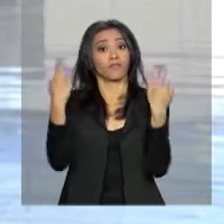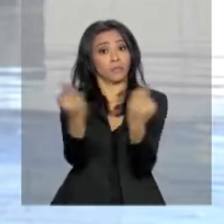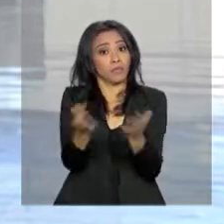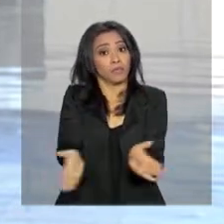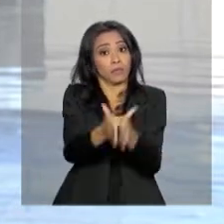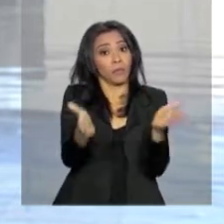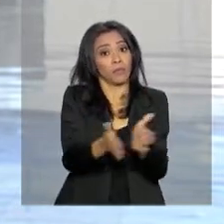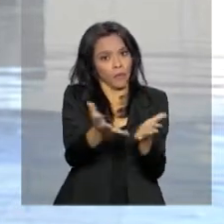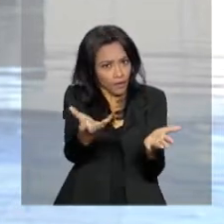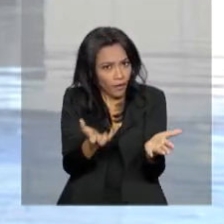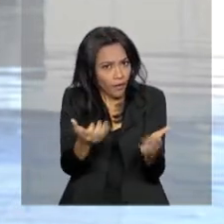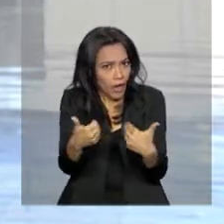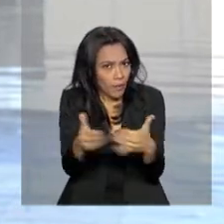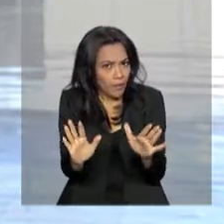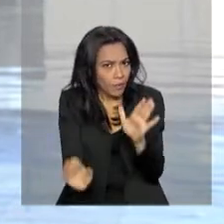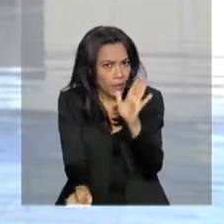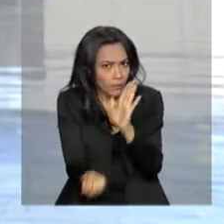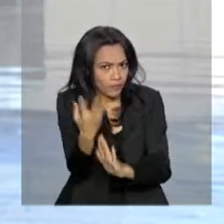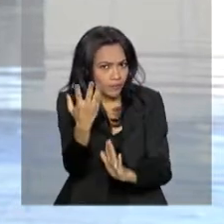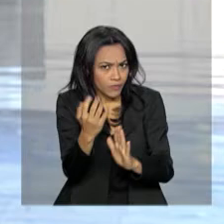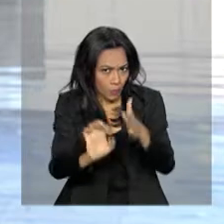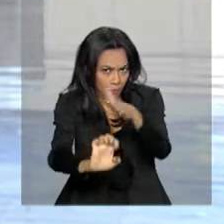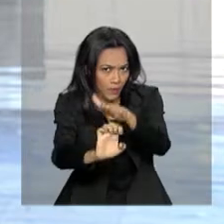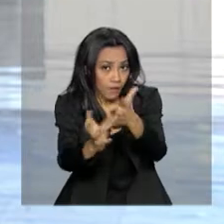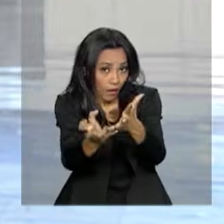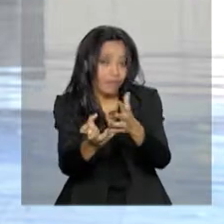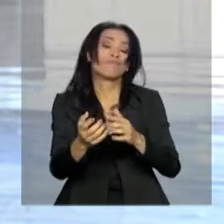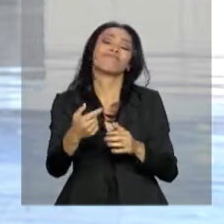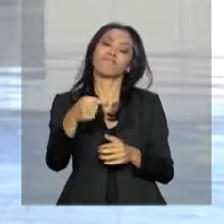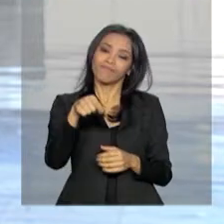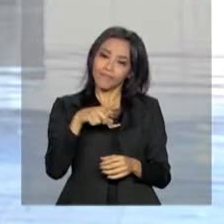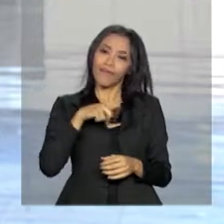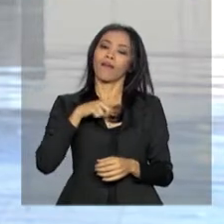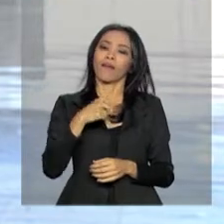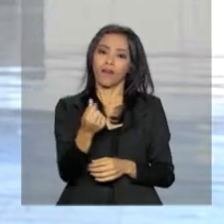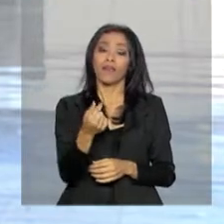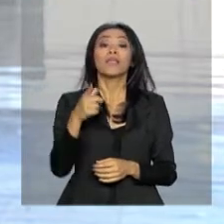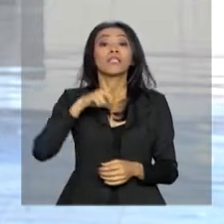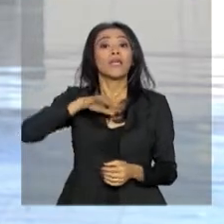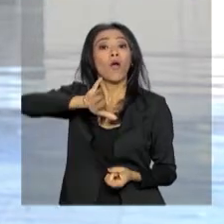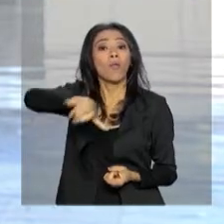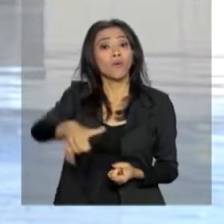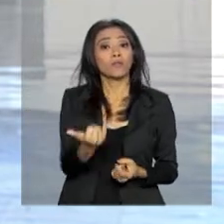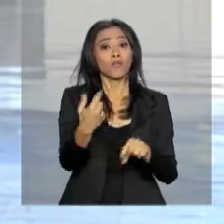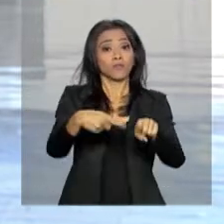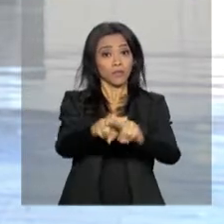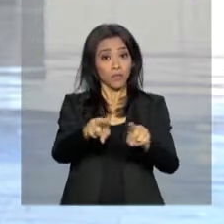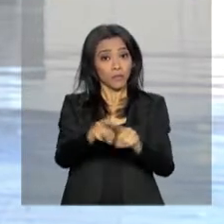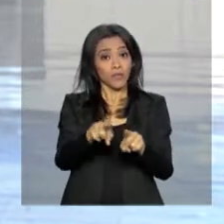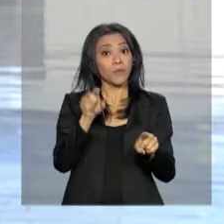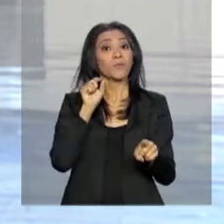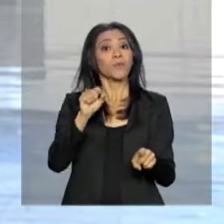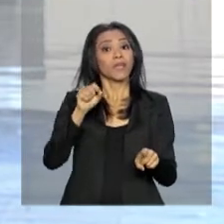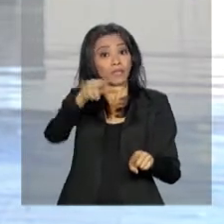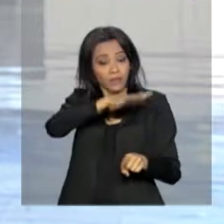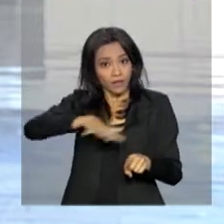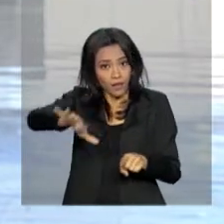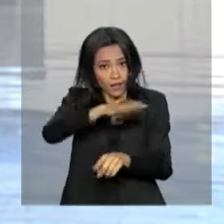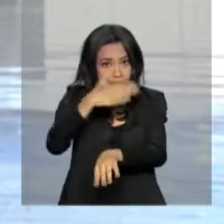querem abrir o próprio negócio. Além dos recursos, há também oportunidades na área de